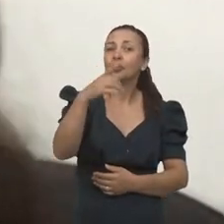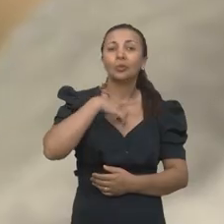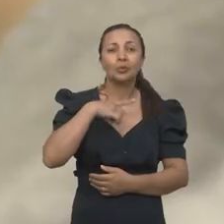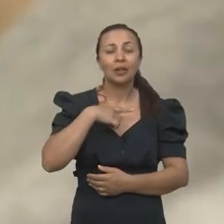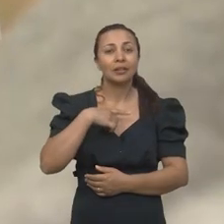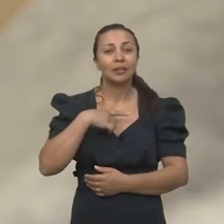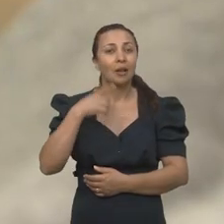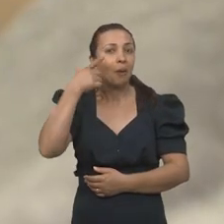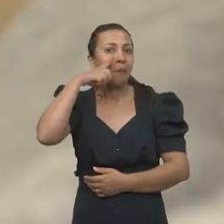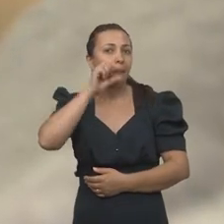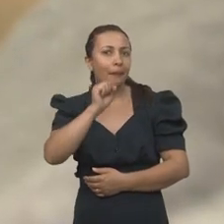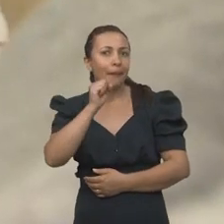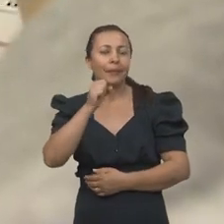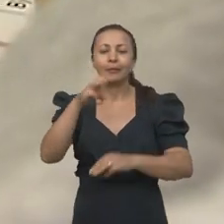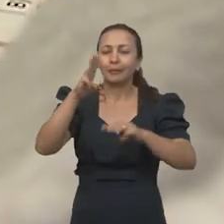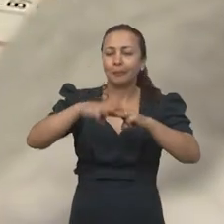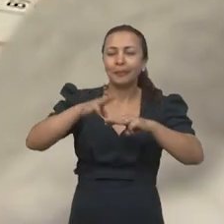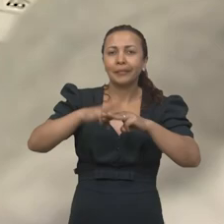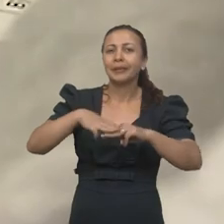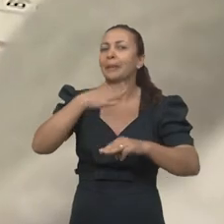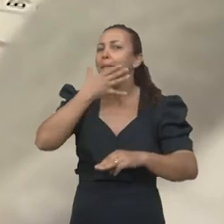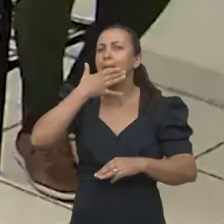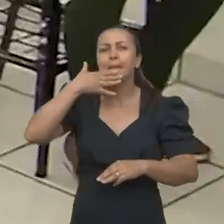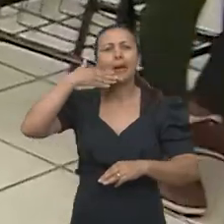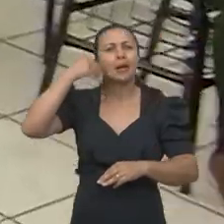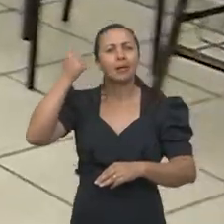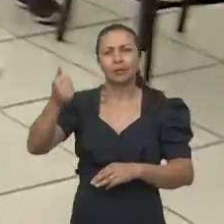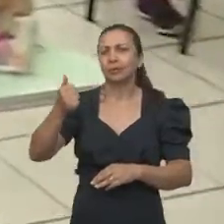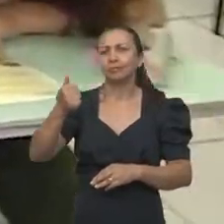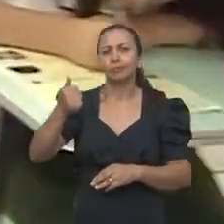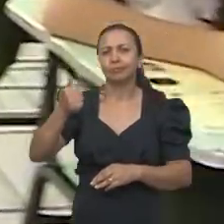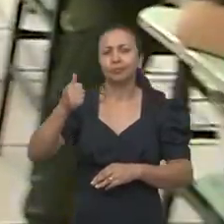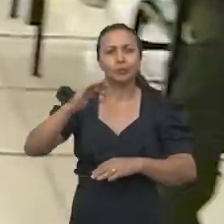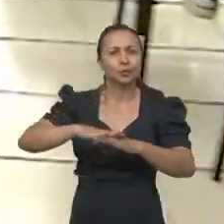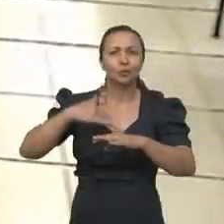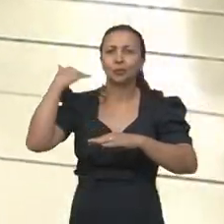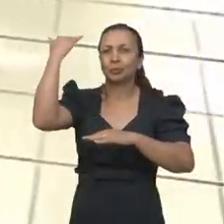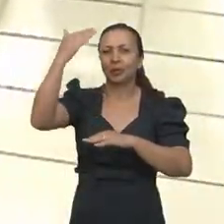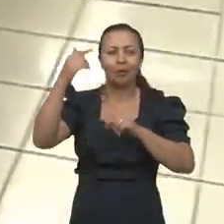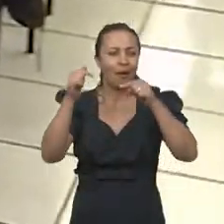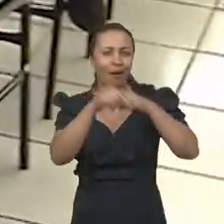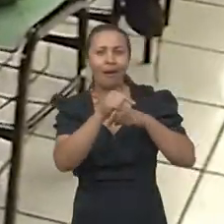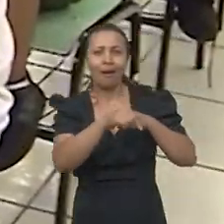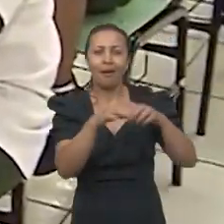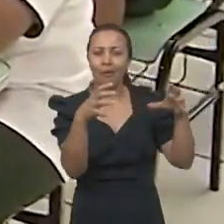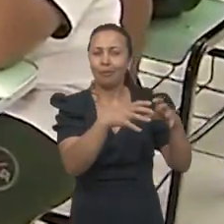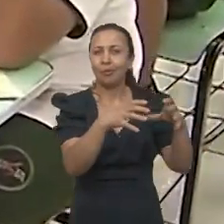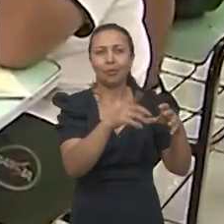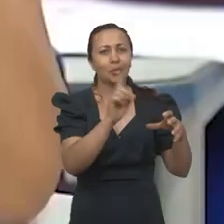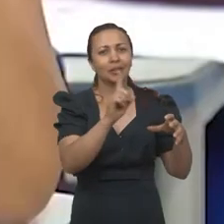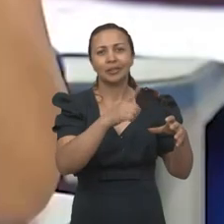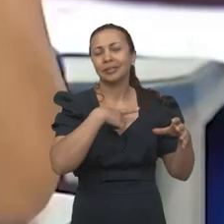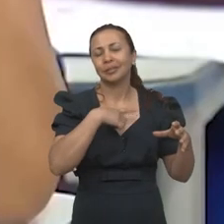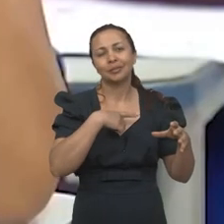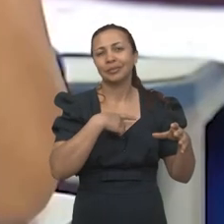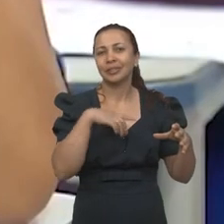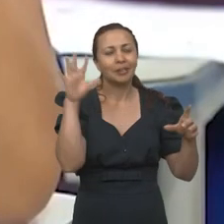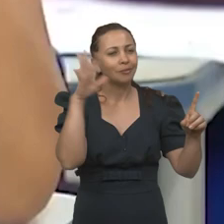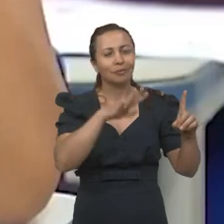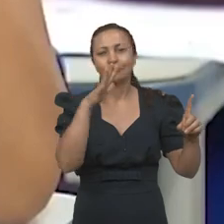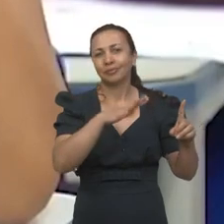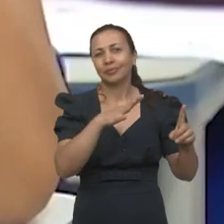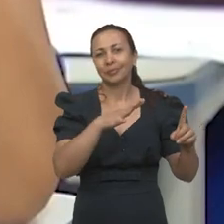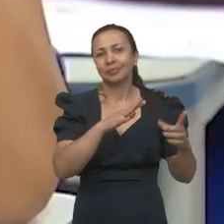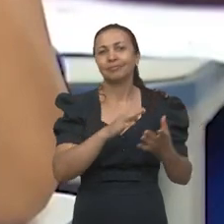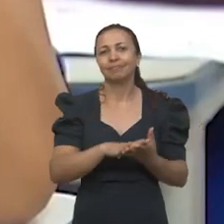frente vão ter um rendimento em matemática significativamente superior àquelas crianças que não passaram por